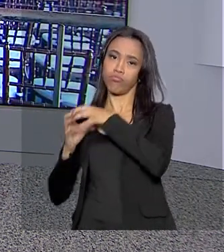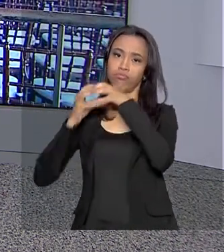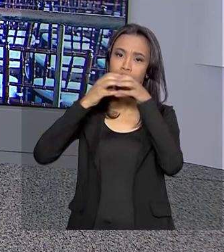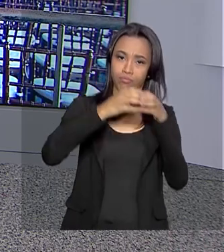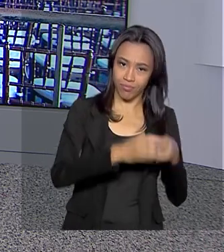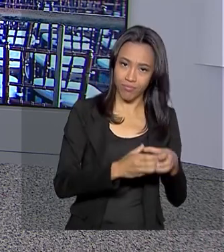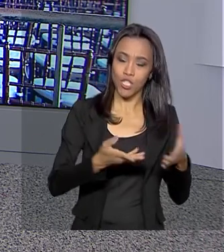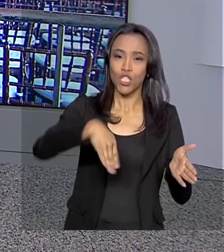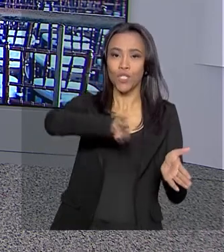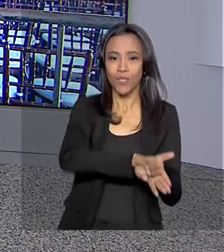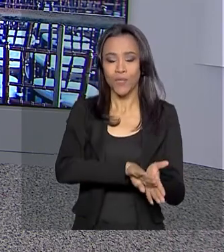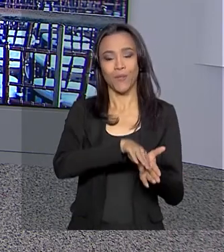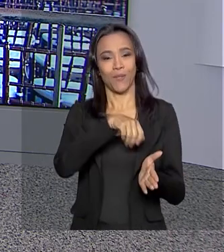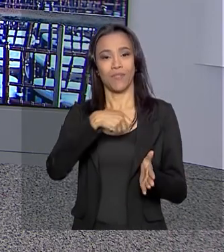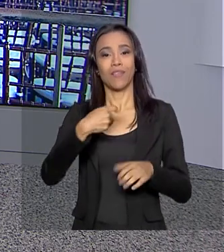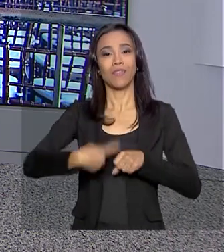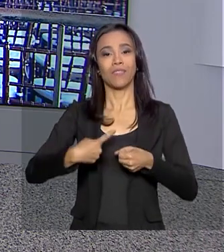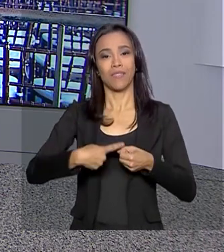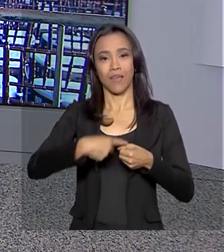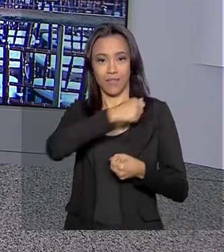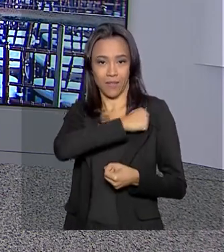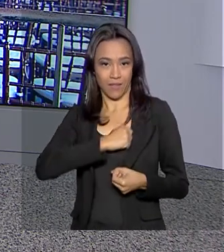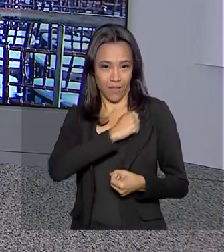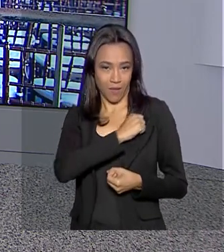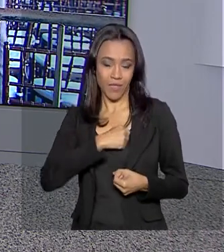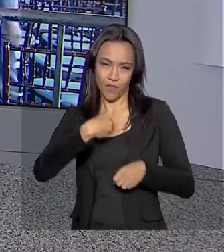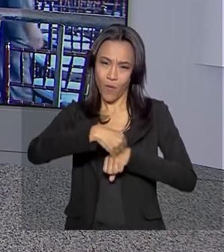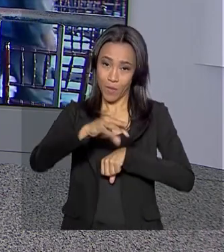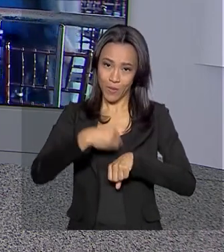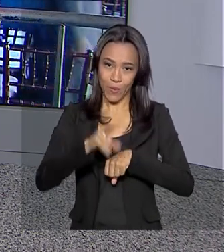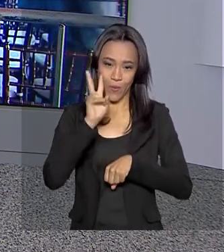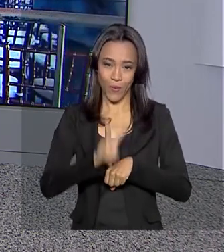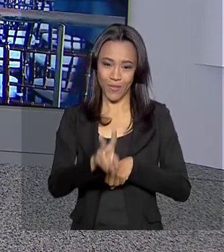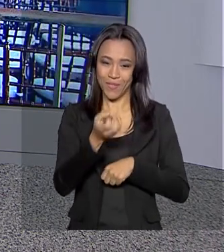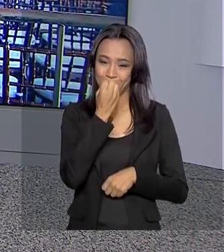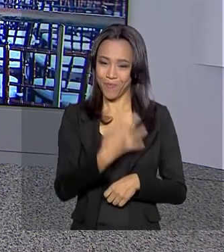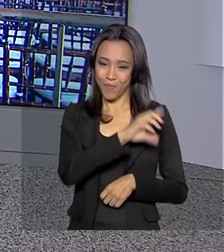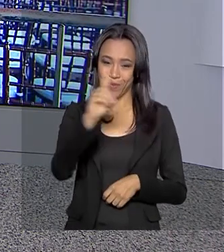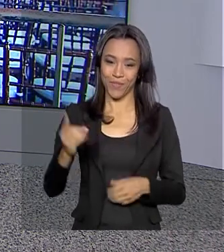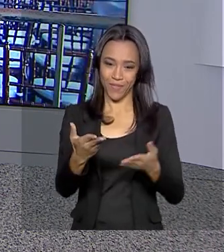Luana Kallen traz de lá os detalhes pra gente. Olá, Luana. Bom dia.